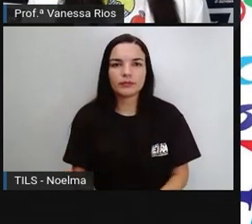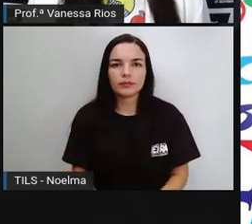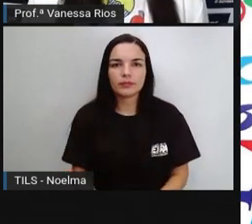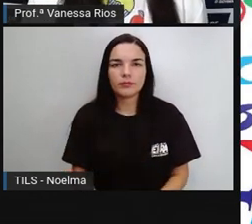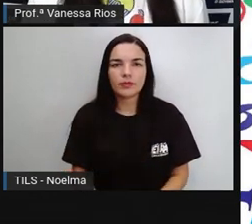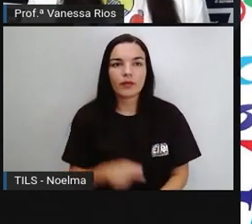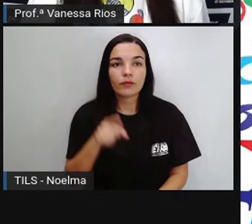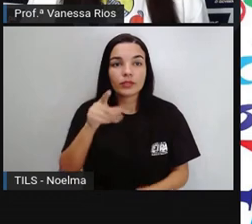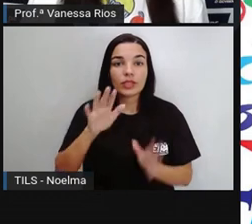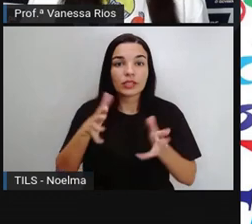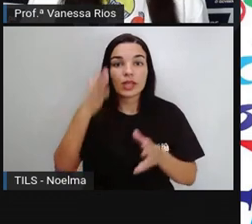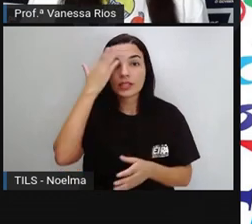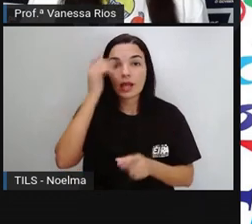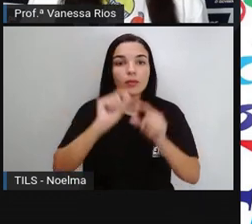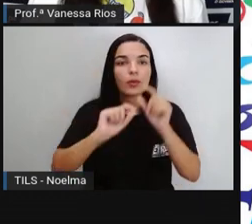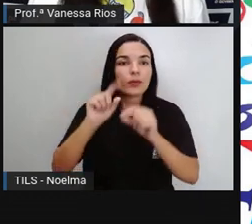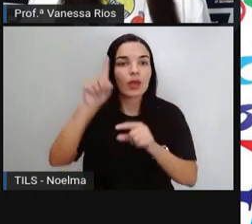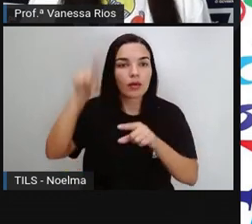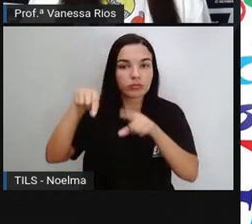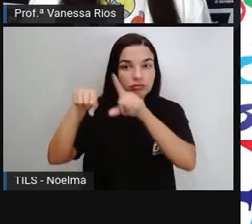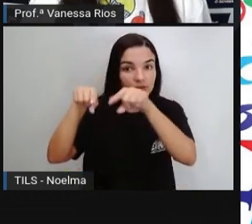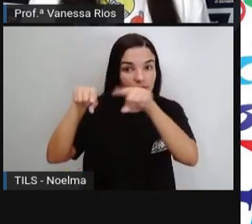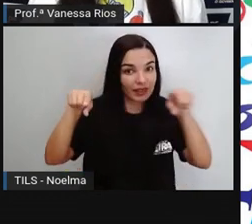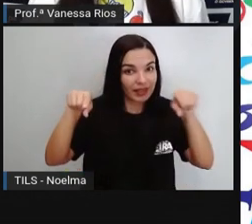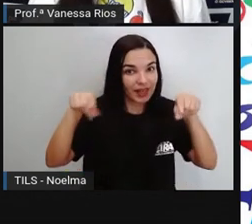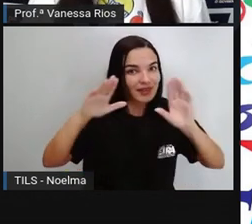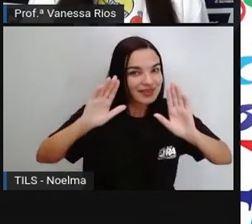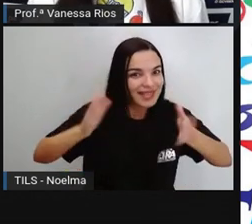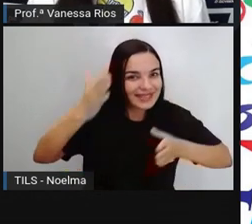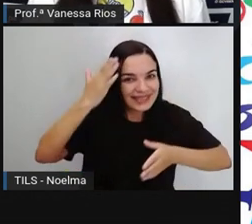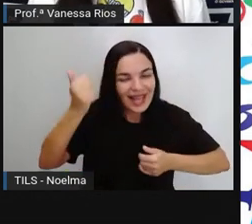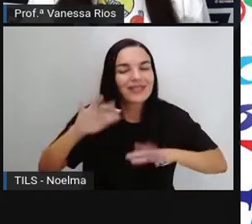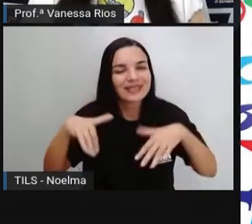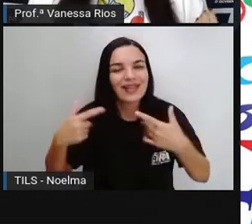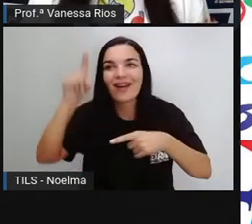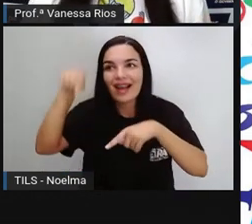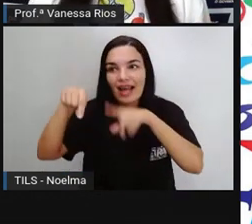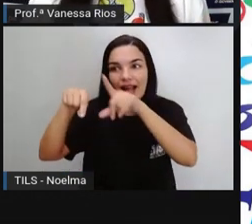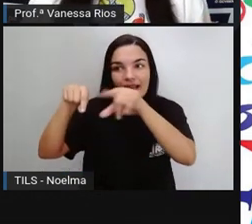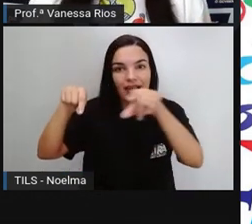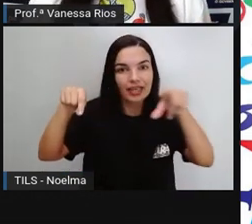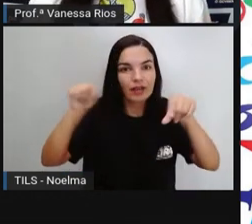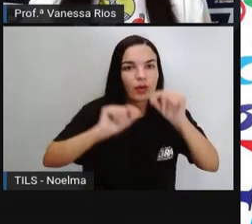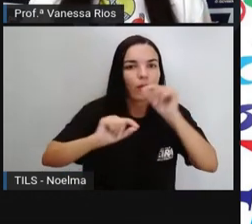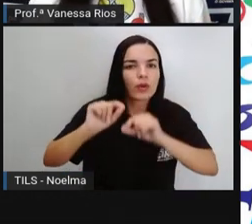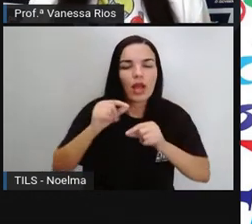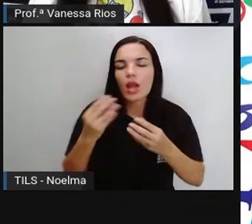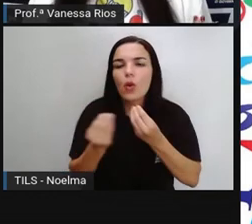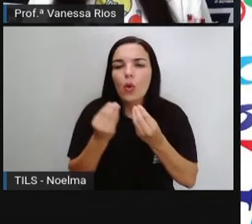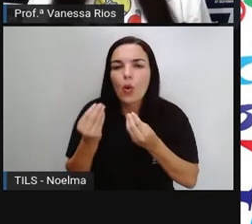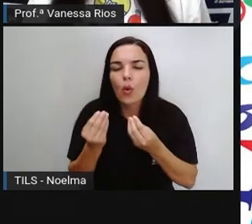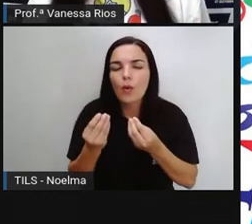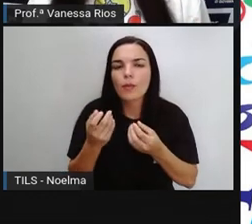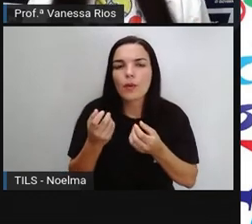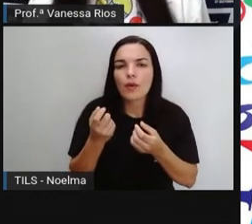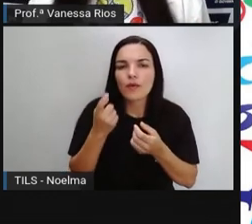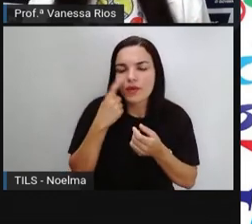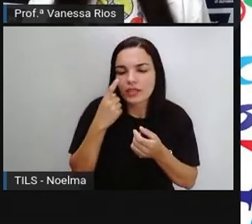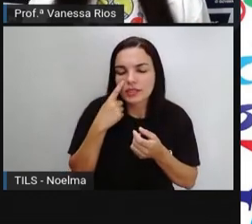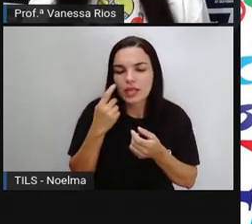Mas aí você já sabe o que é um gráfico? Já sabe, não é? Gráfico é a tentativa de se expressar